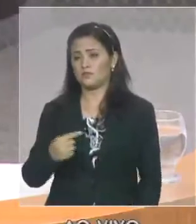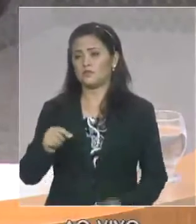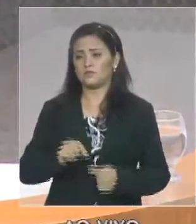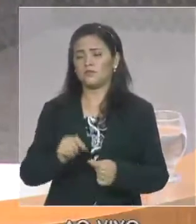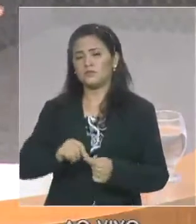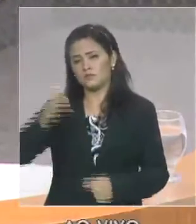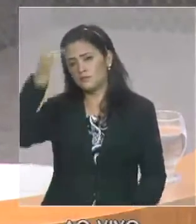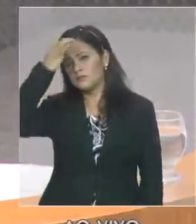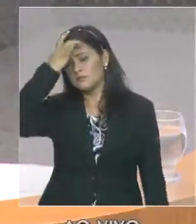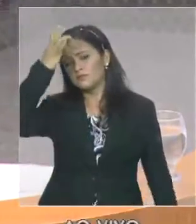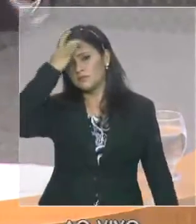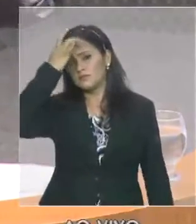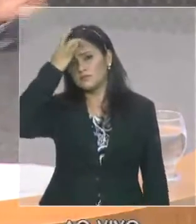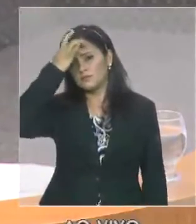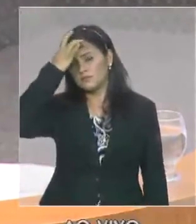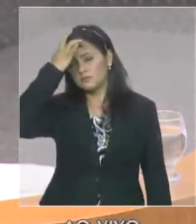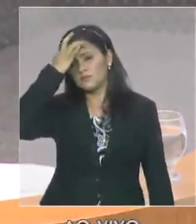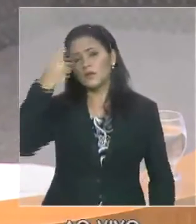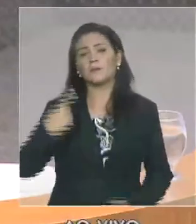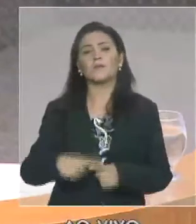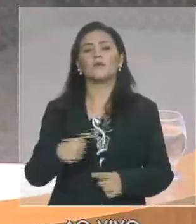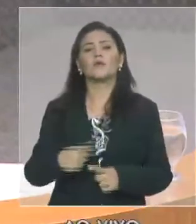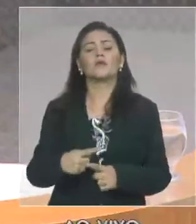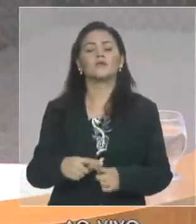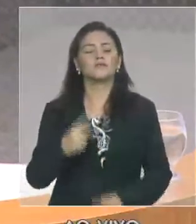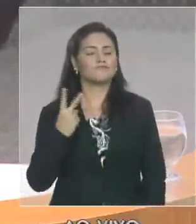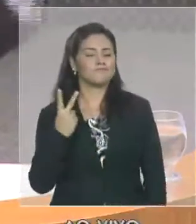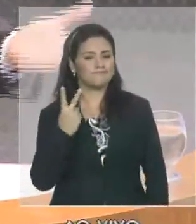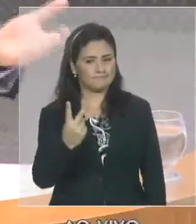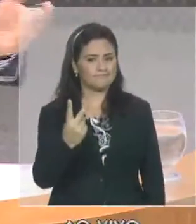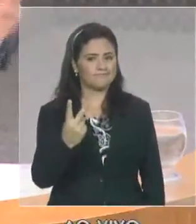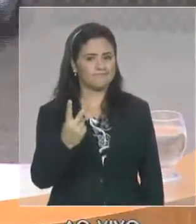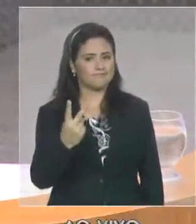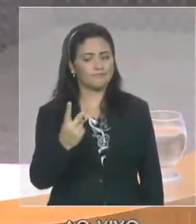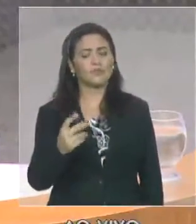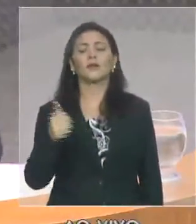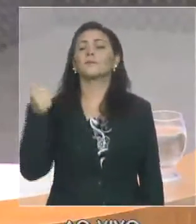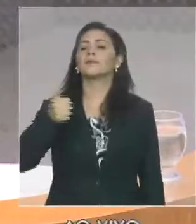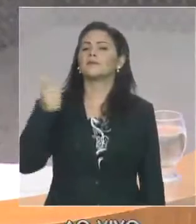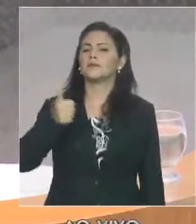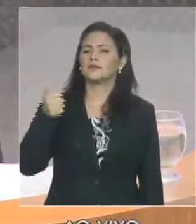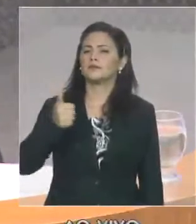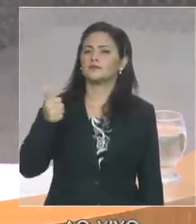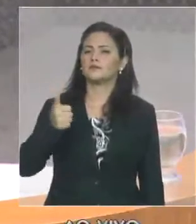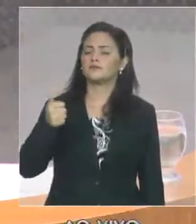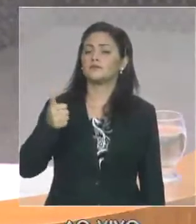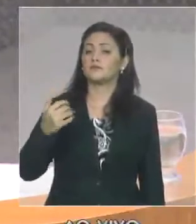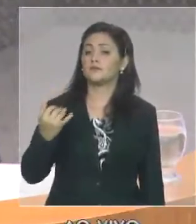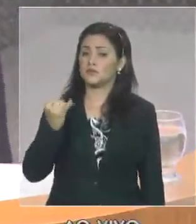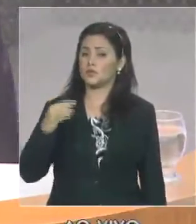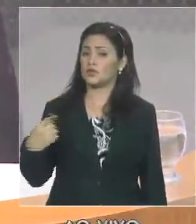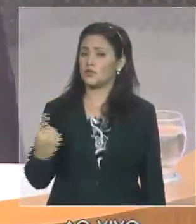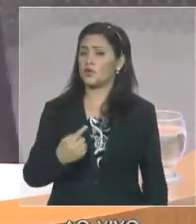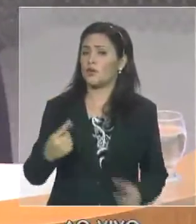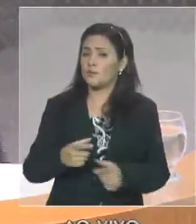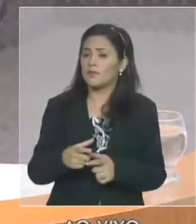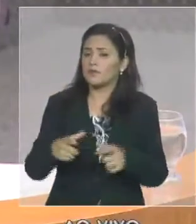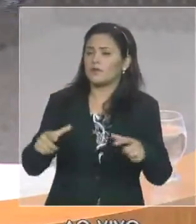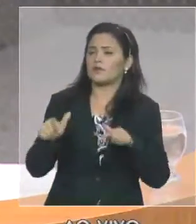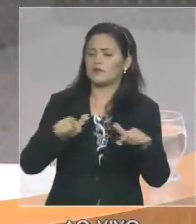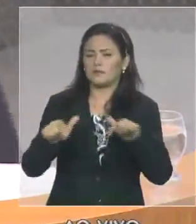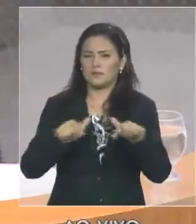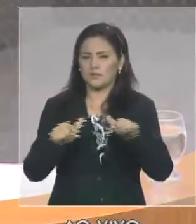O fizemos por duas razões fundamentais. A primeira, se nós ampliamos serviços públicos,